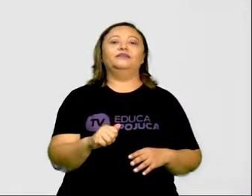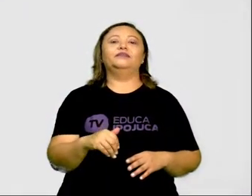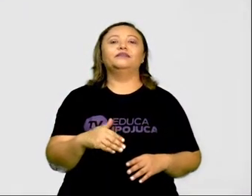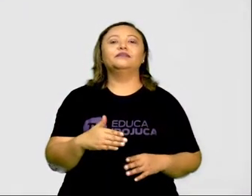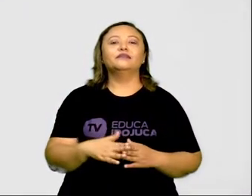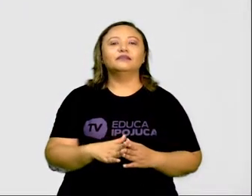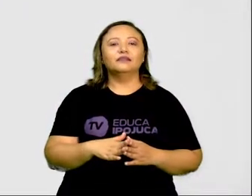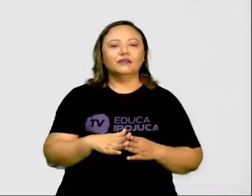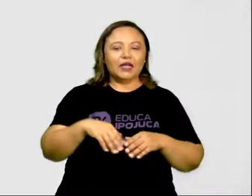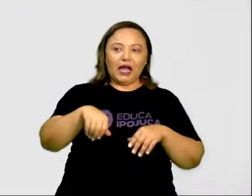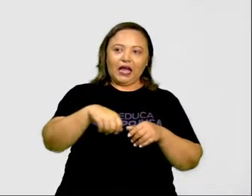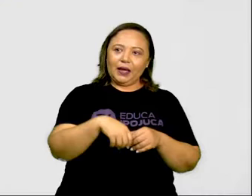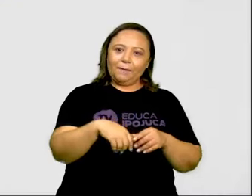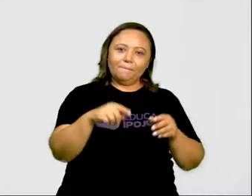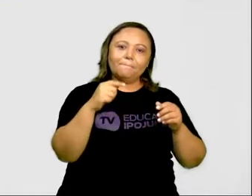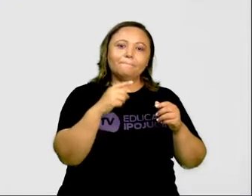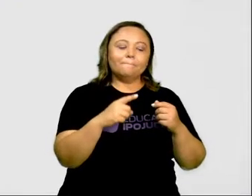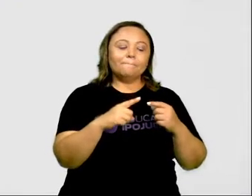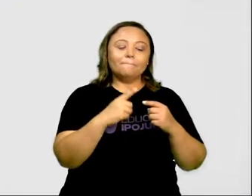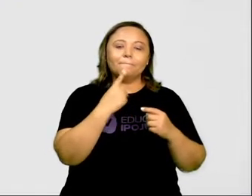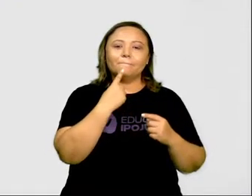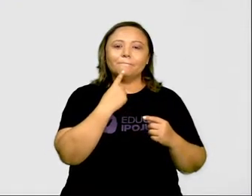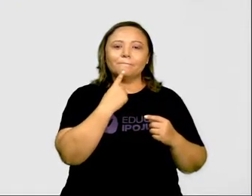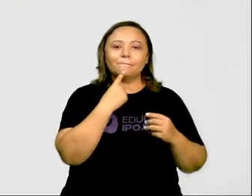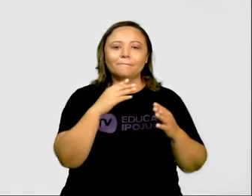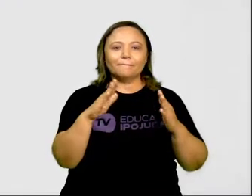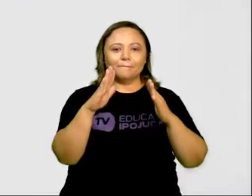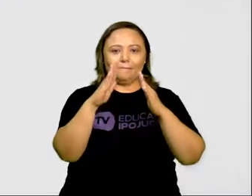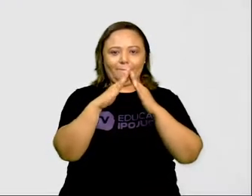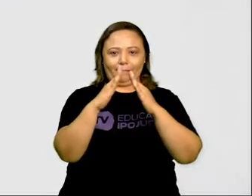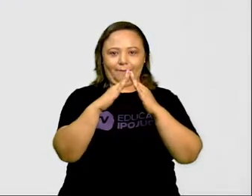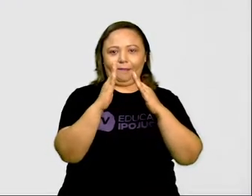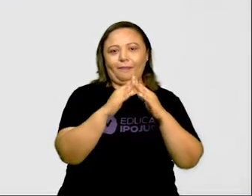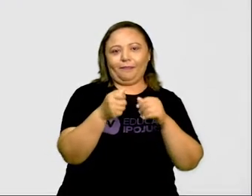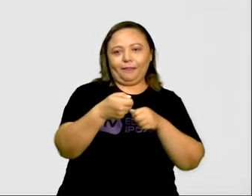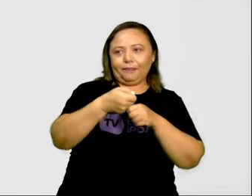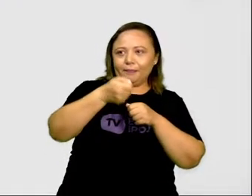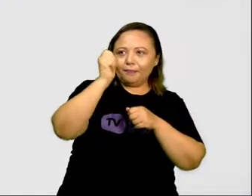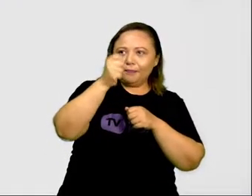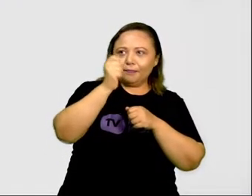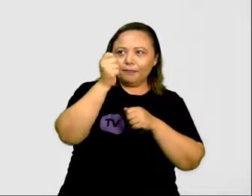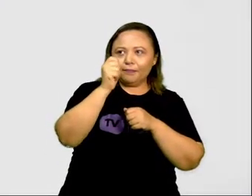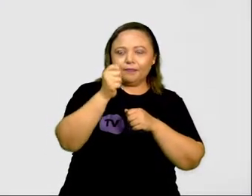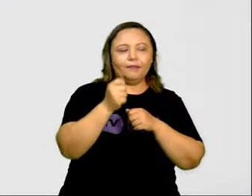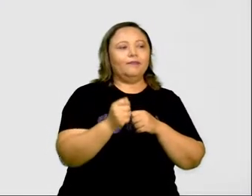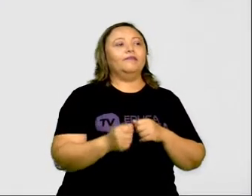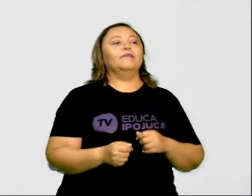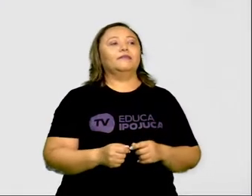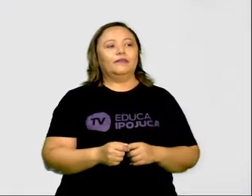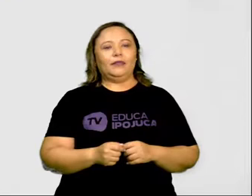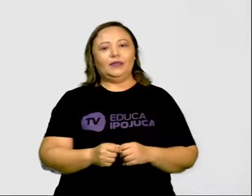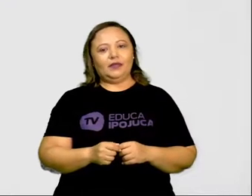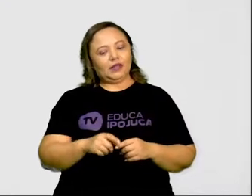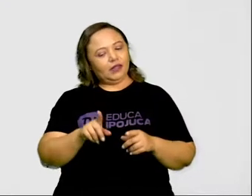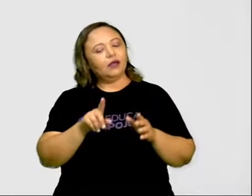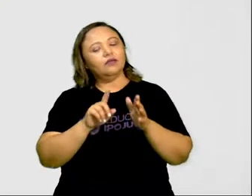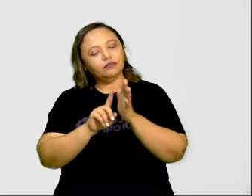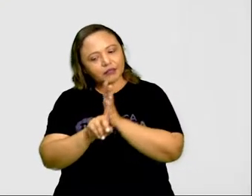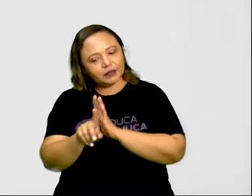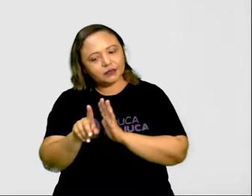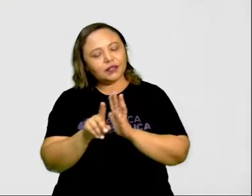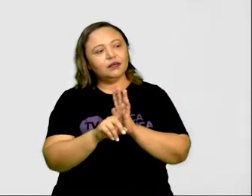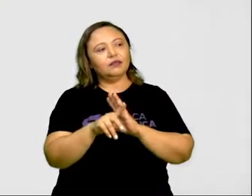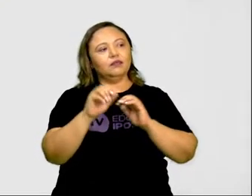Pipas. E a gente, quando chega lá, pode até perguntar a alguma criança. Tem aqui uma casa de pipas? Ou aí a